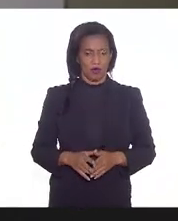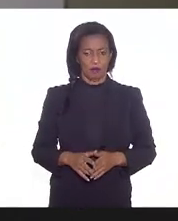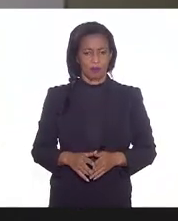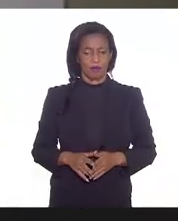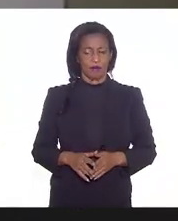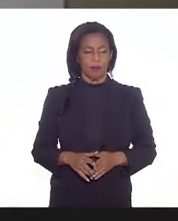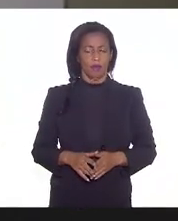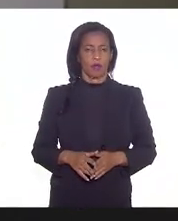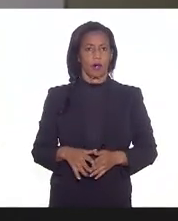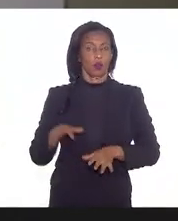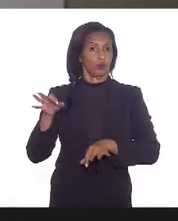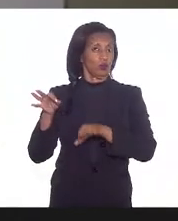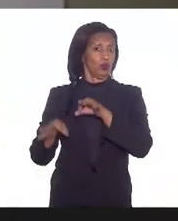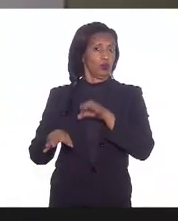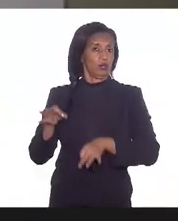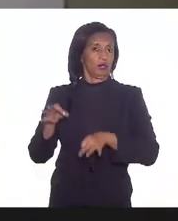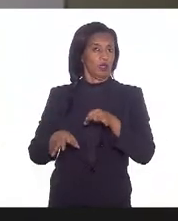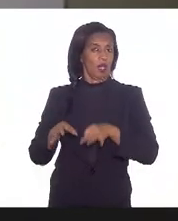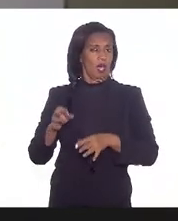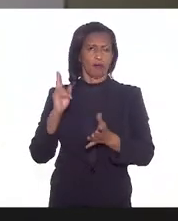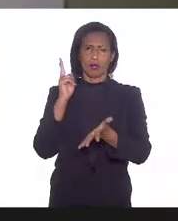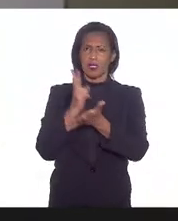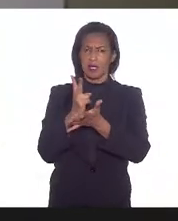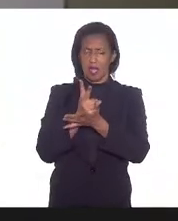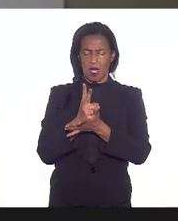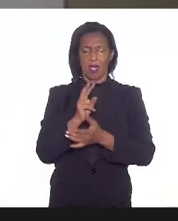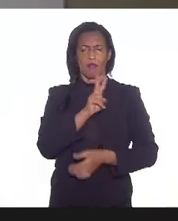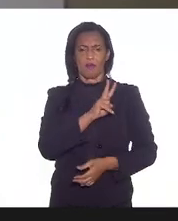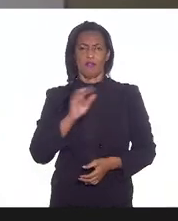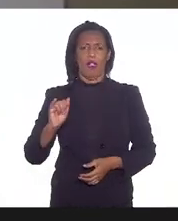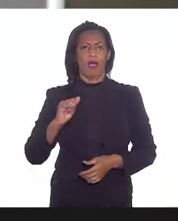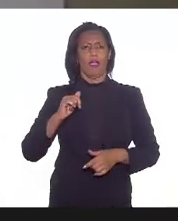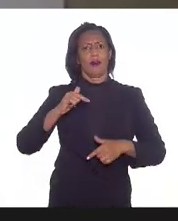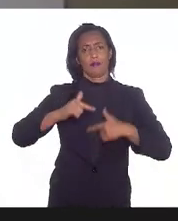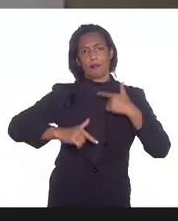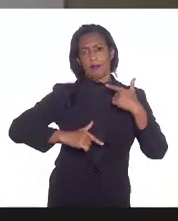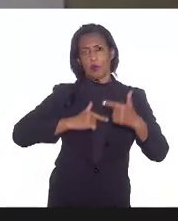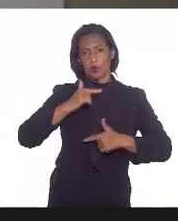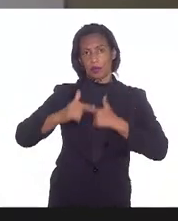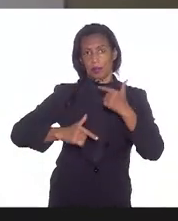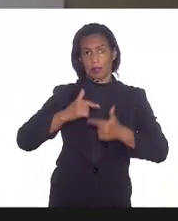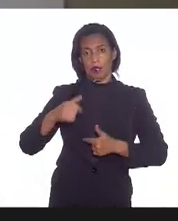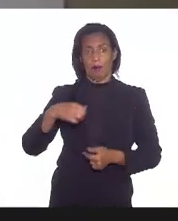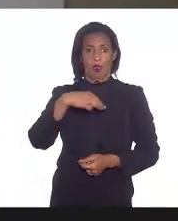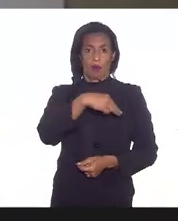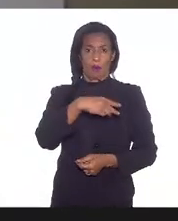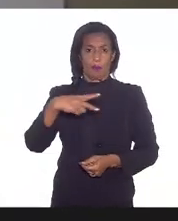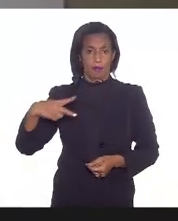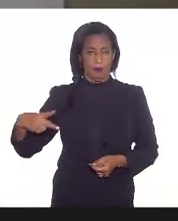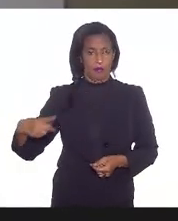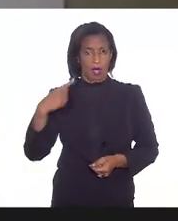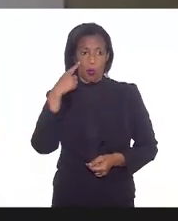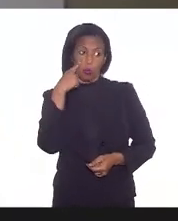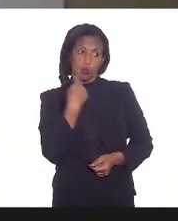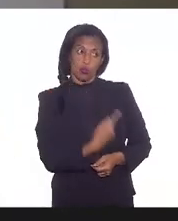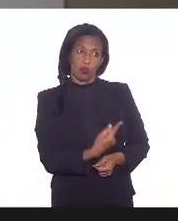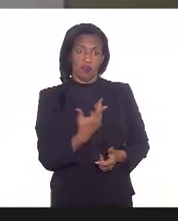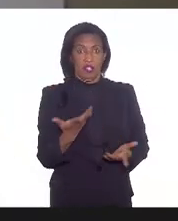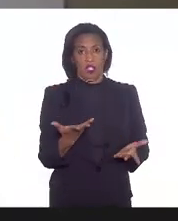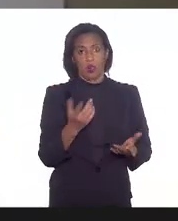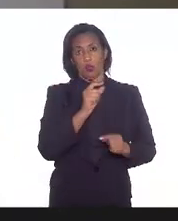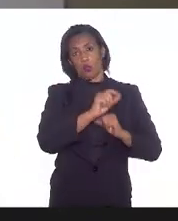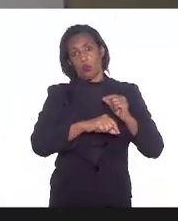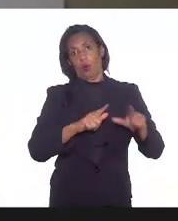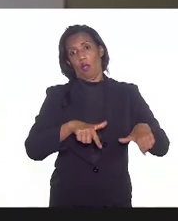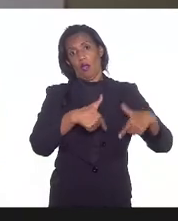instrumentos judiciais então sempre será possível ao Ministério Público do Trabalho eu estou falando em tese aqui porque eu não estou vendo exatamente não sei qual é a atuação que eles estão